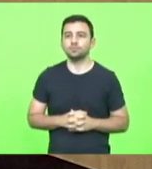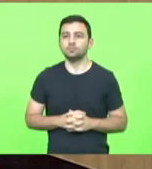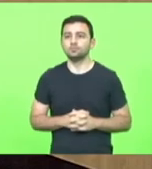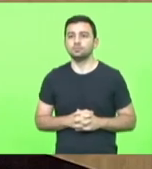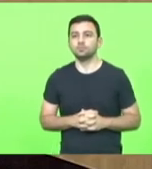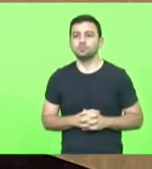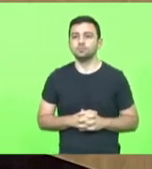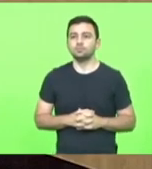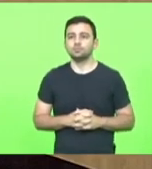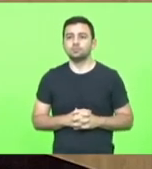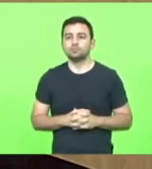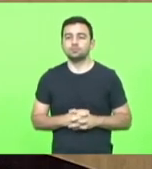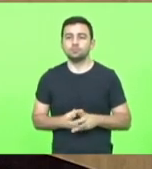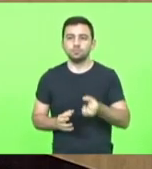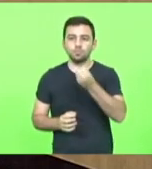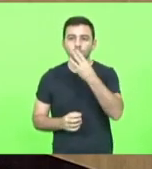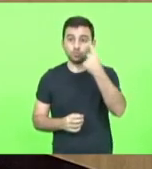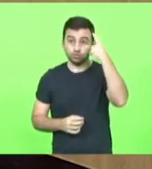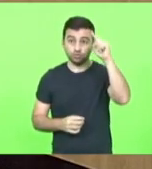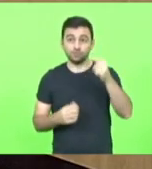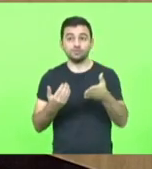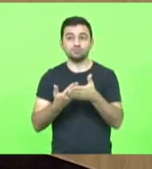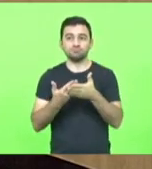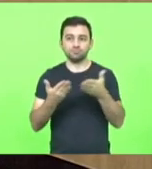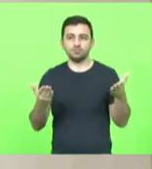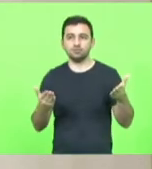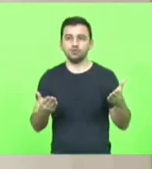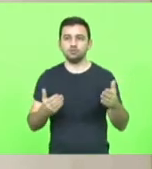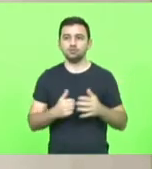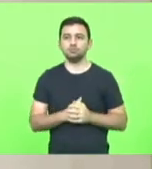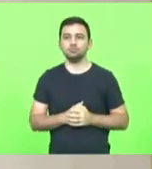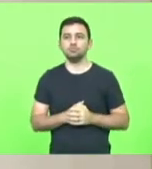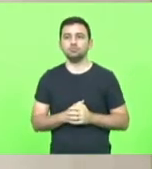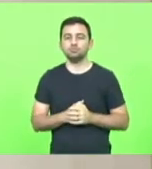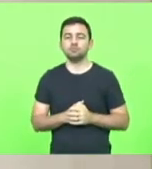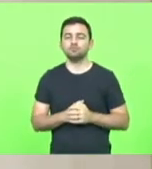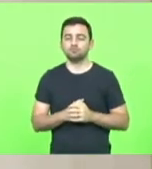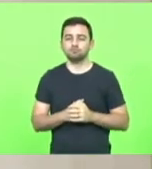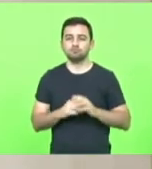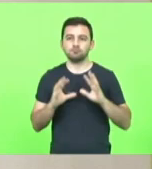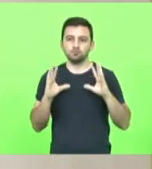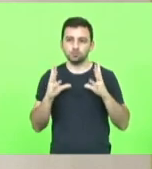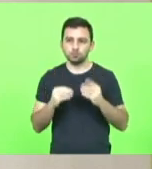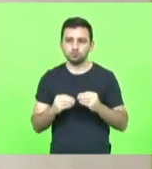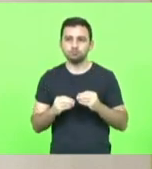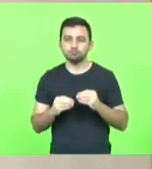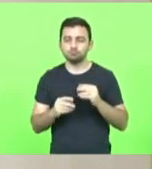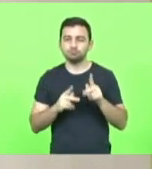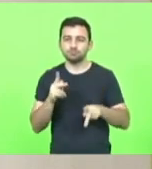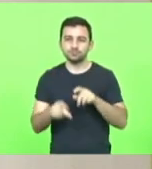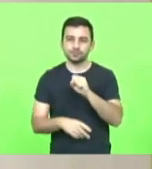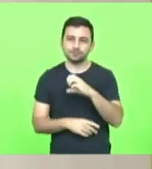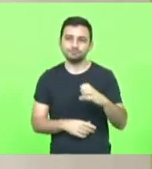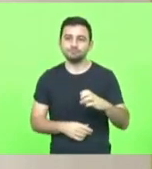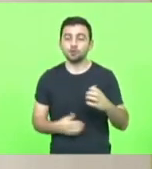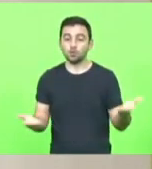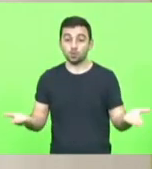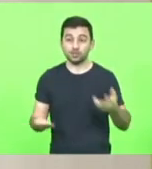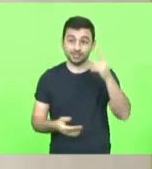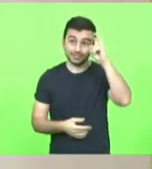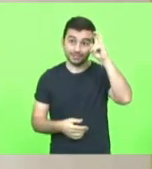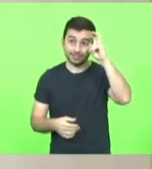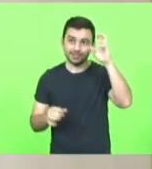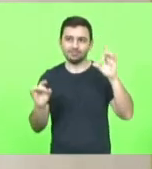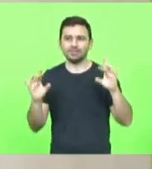Bom dia, deputadas, bom dia, deputados, bom dia, catarinenses, uma quinta-feira especial, uma